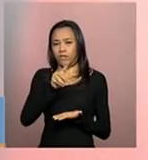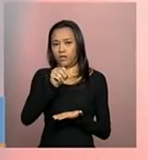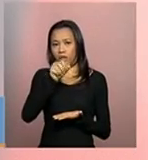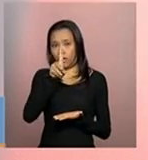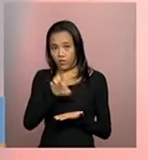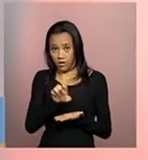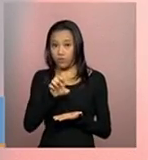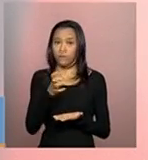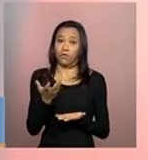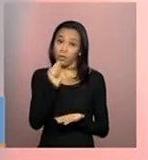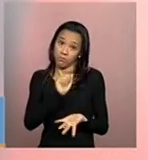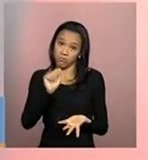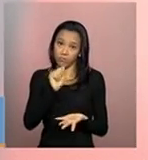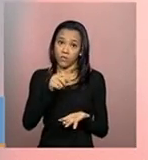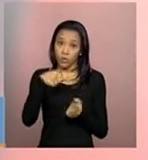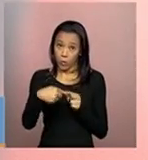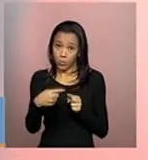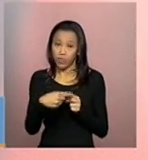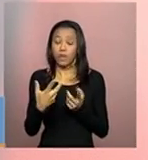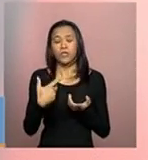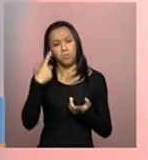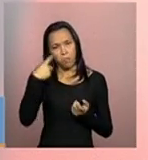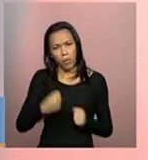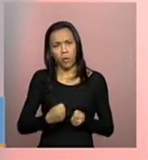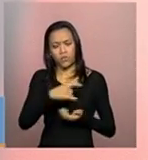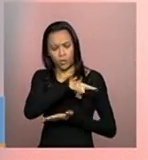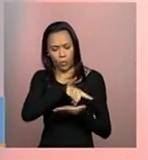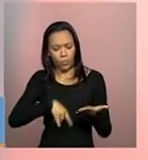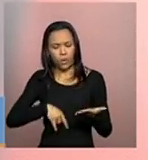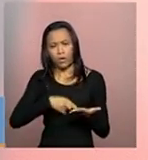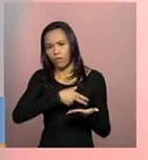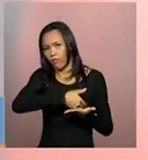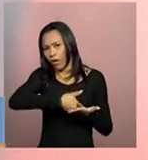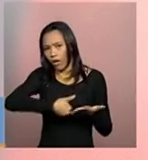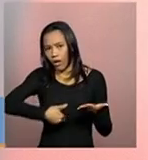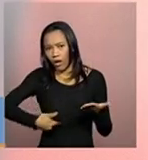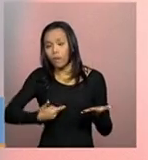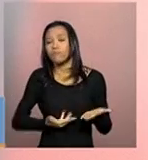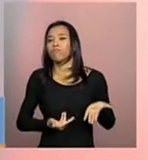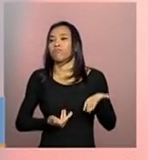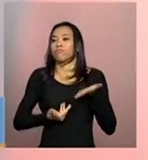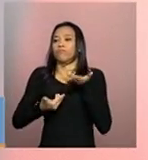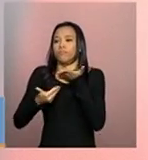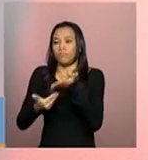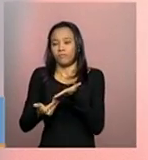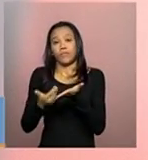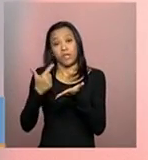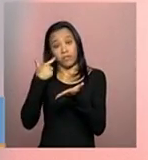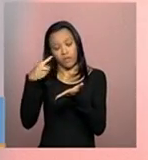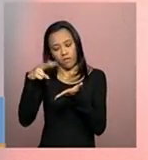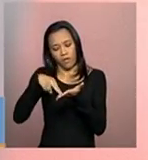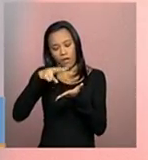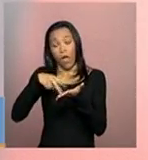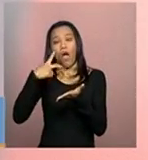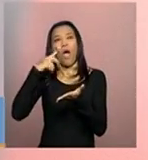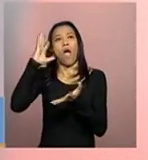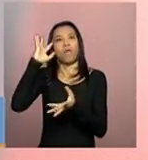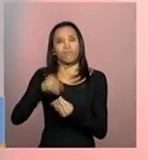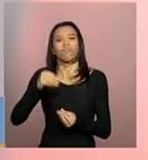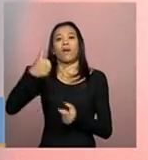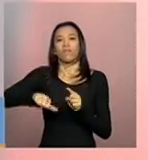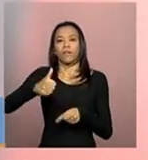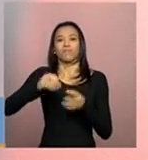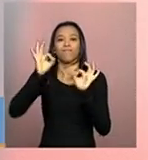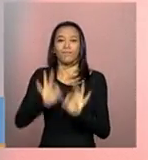você, porque a gente tem documentos e entendimentos que vão ajudá-la a fazer essa avaliação. Então, já para deixar